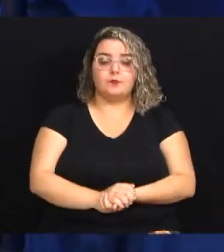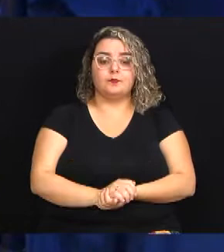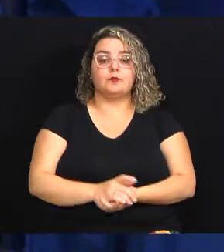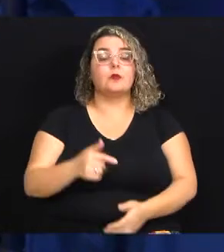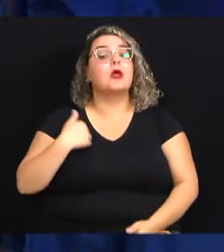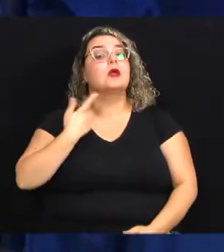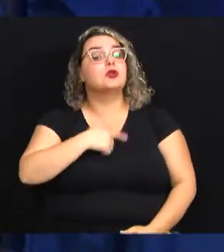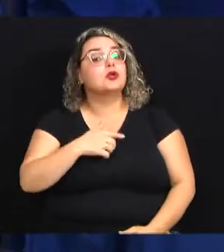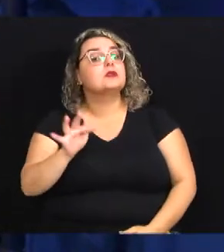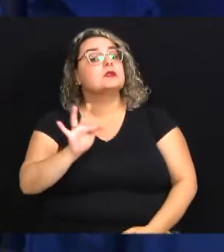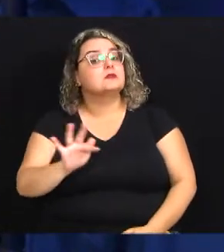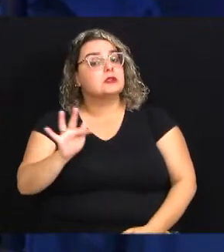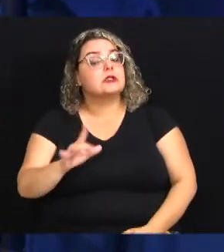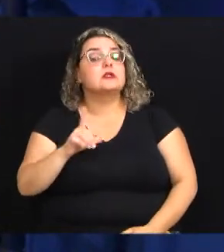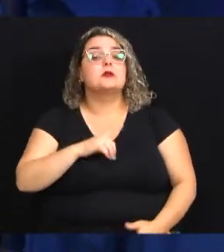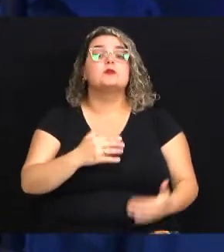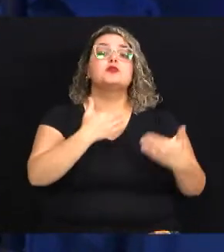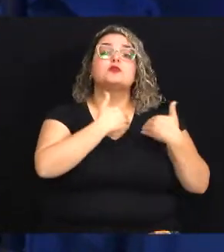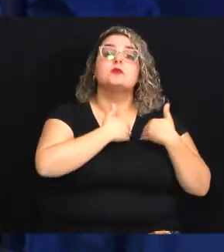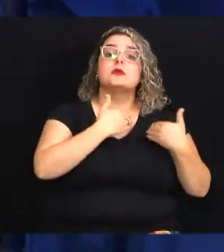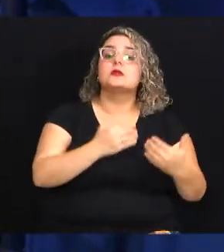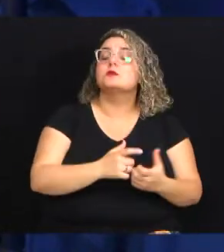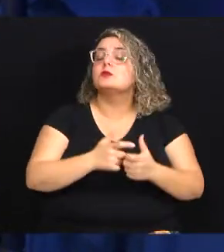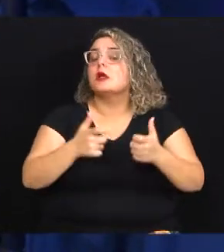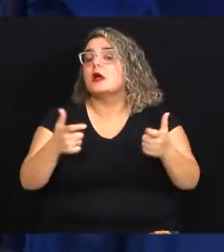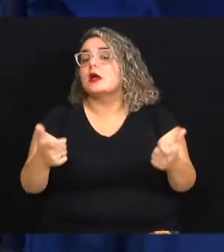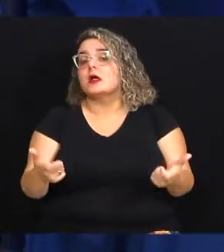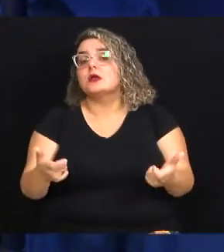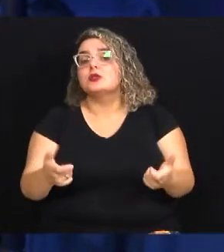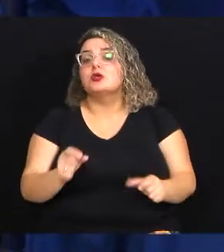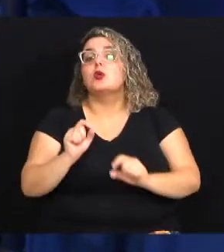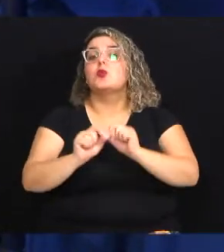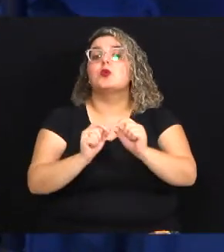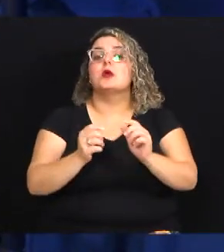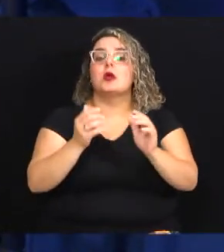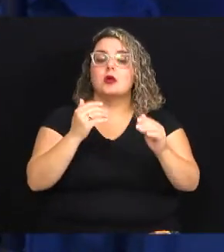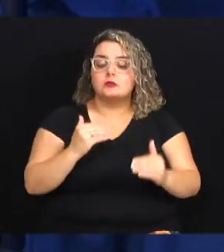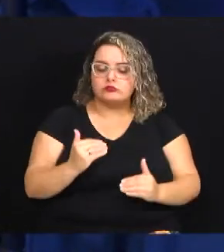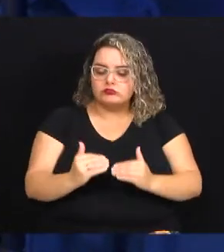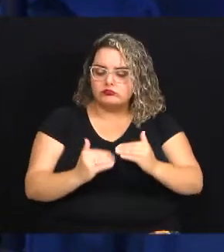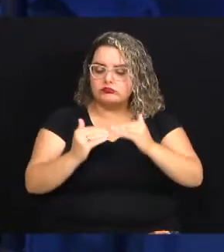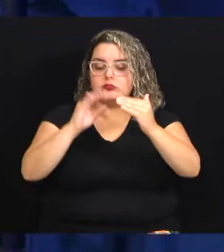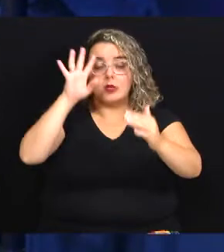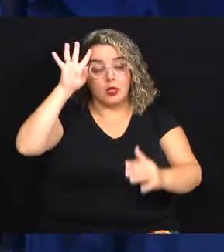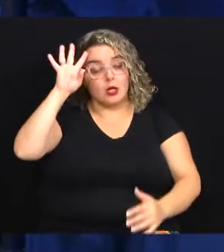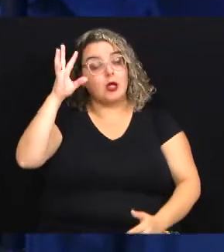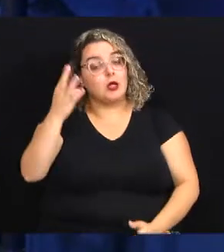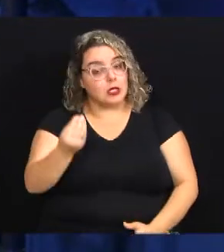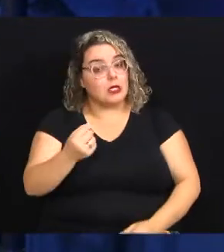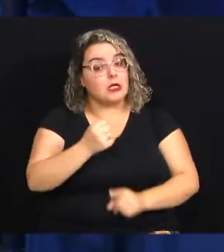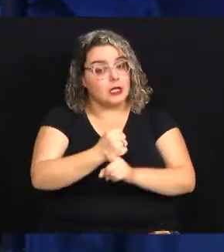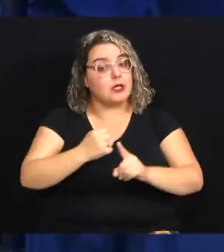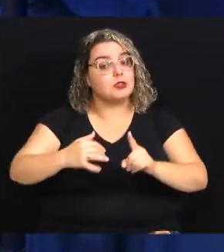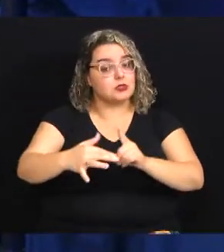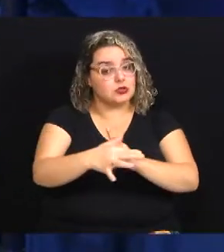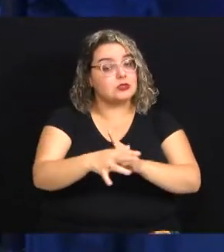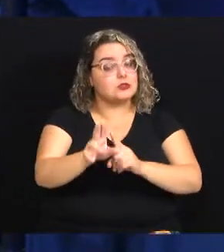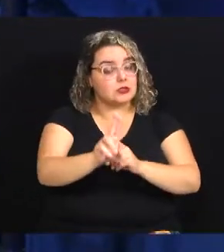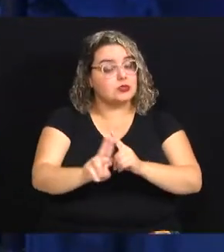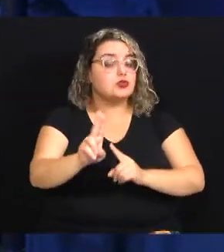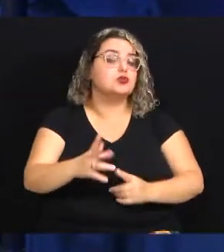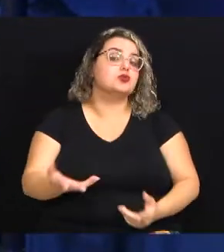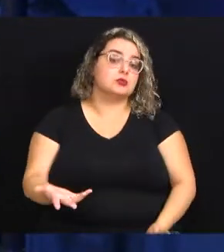que está na universidade, a gente tem uma responsabilidade muito grande, que é de produzir conhecimento que a sociedade possa usar